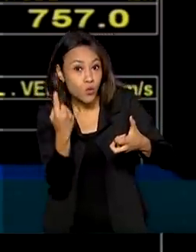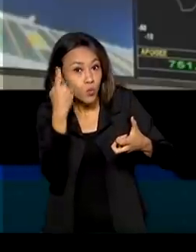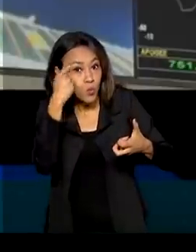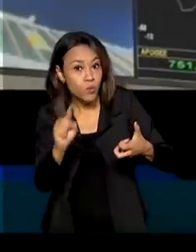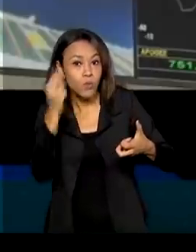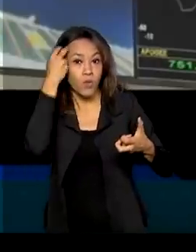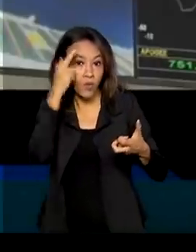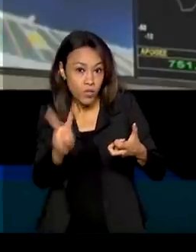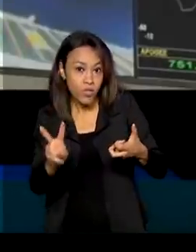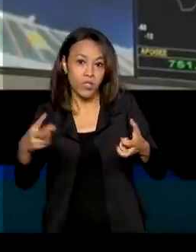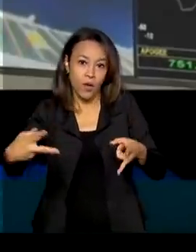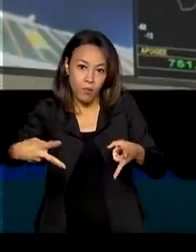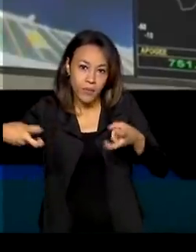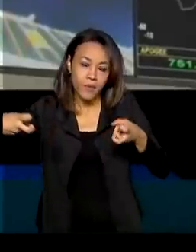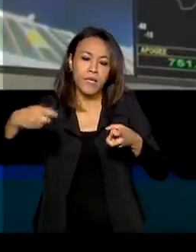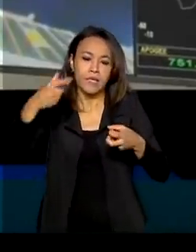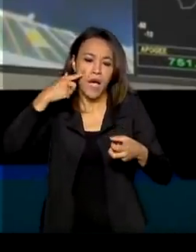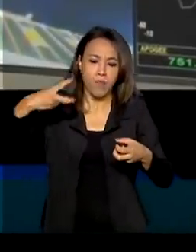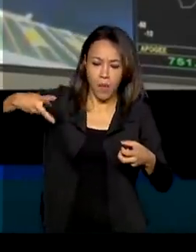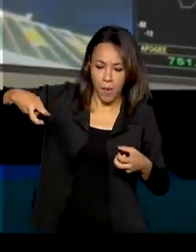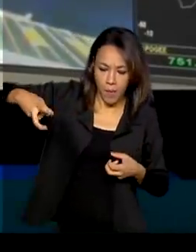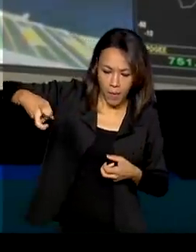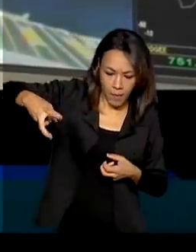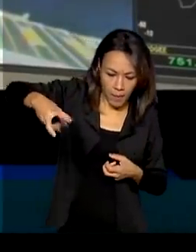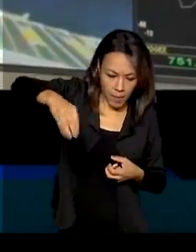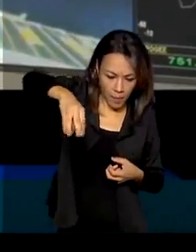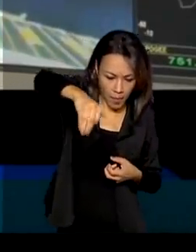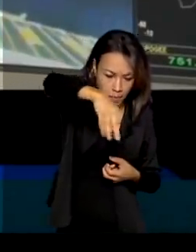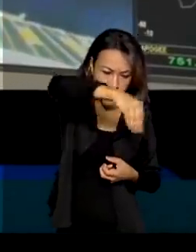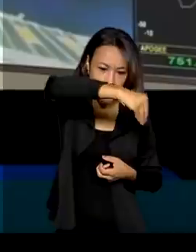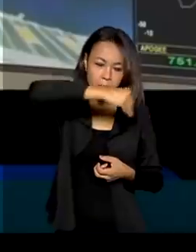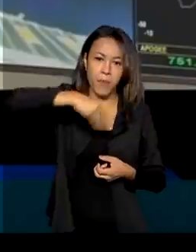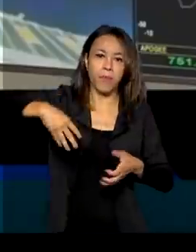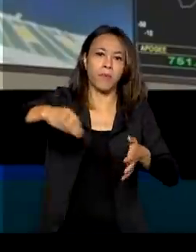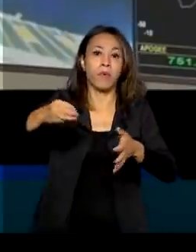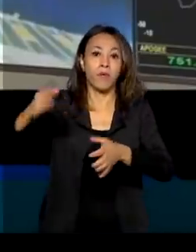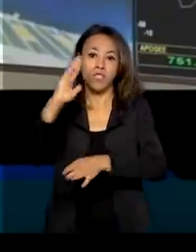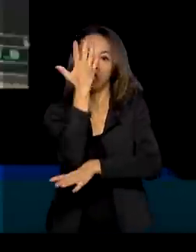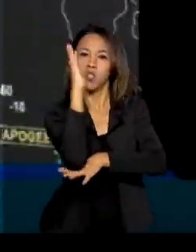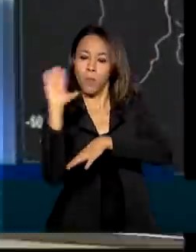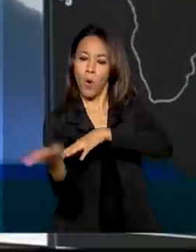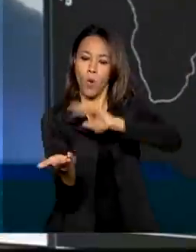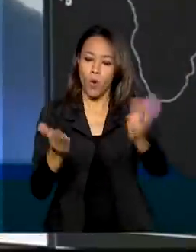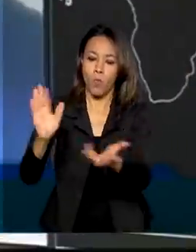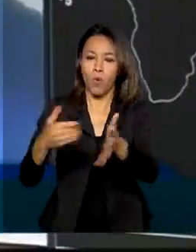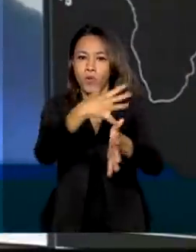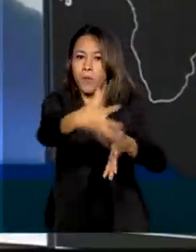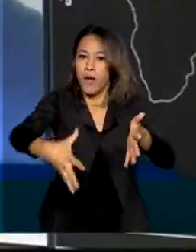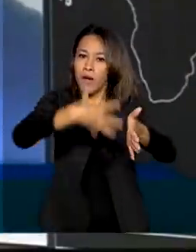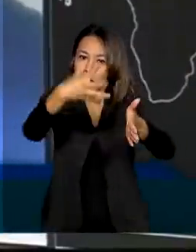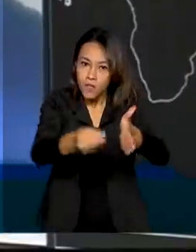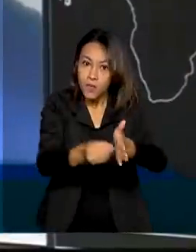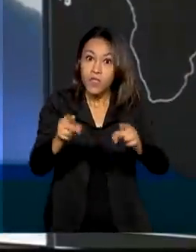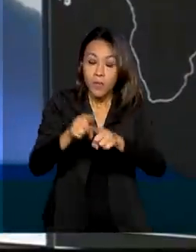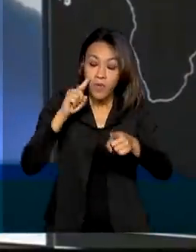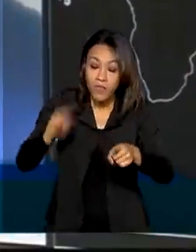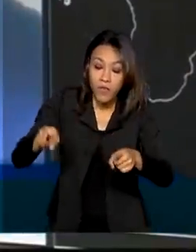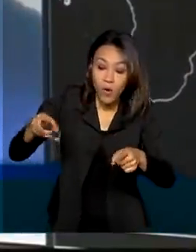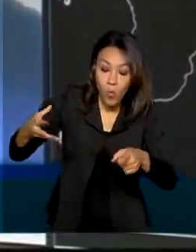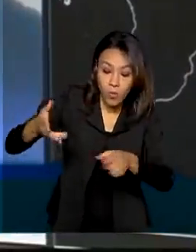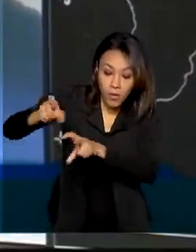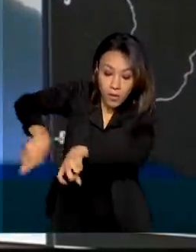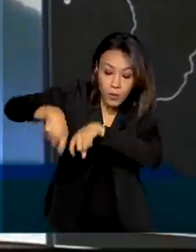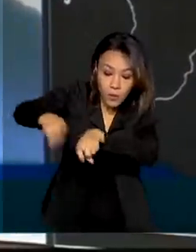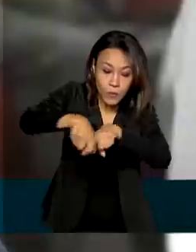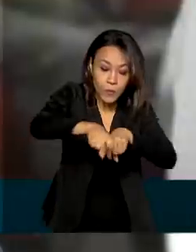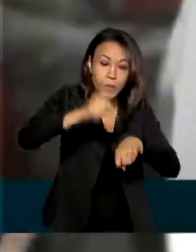equipamento permitirá monitorar o desmatamento da região amazônica, além de acompanhar o desenvolvimento da agricultura em todo o